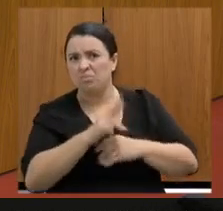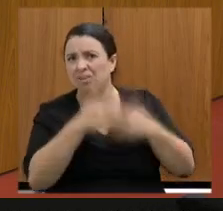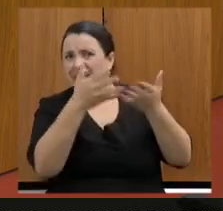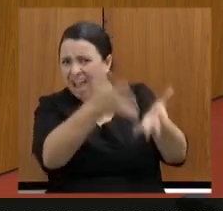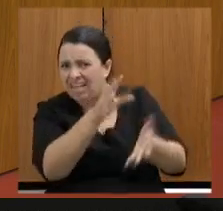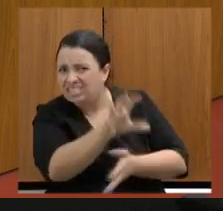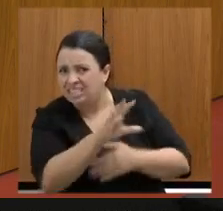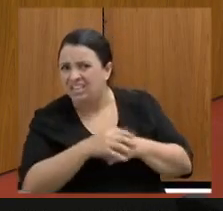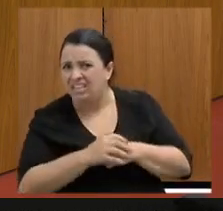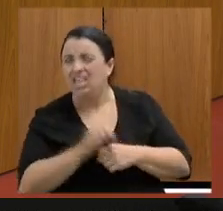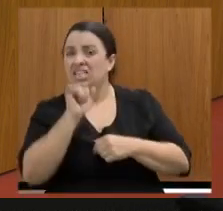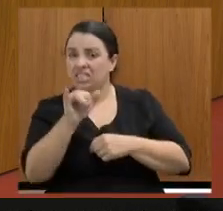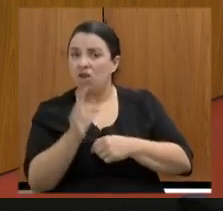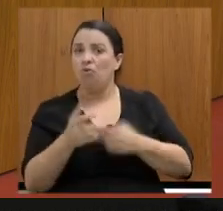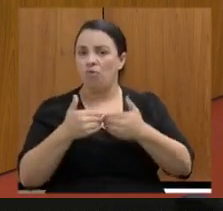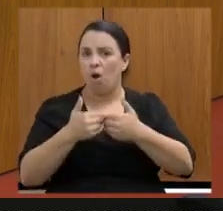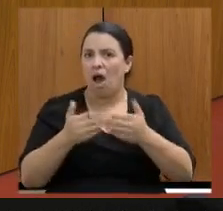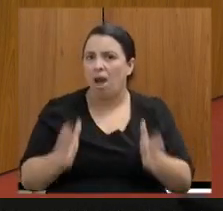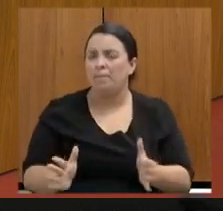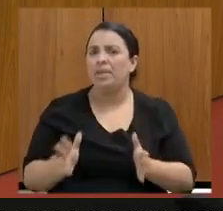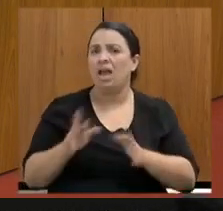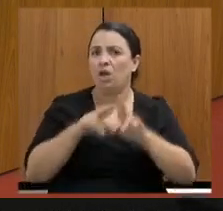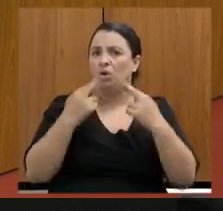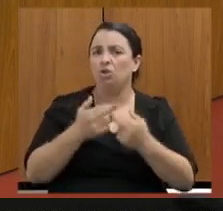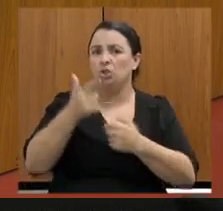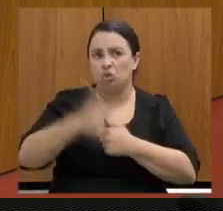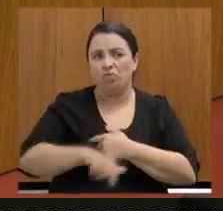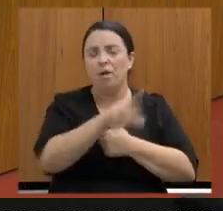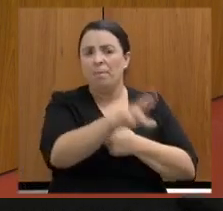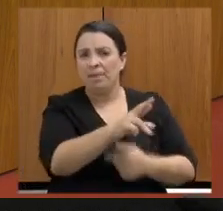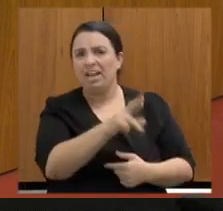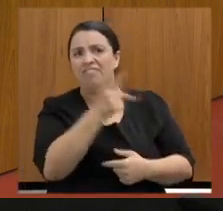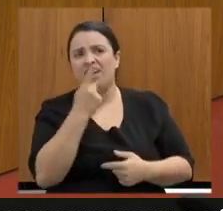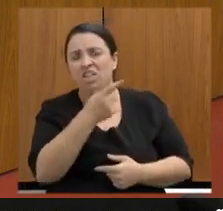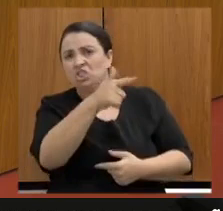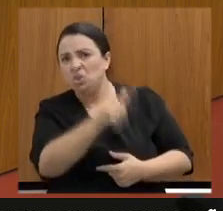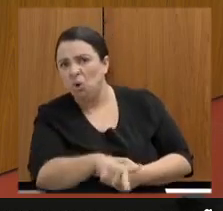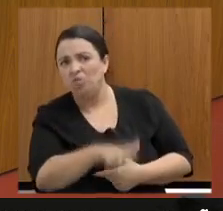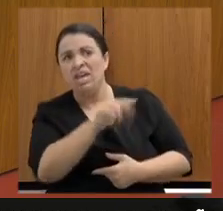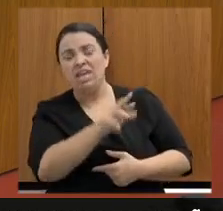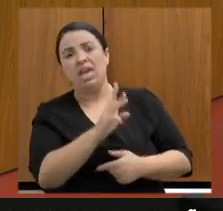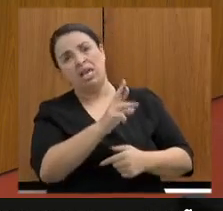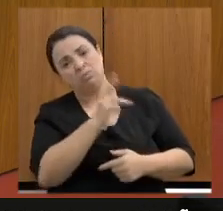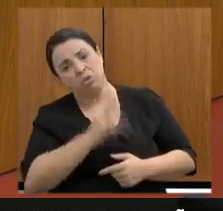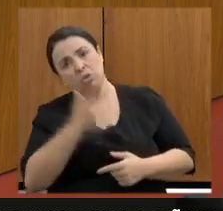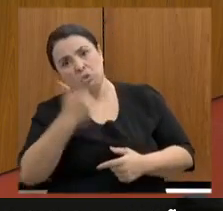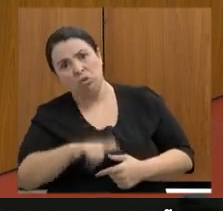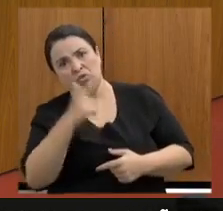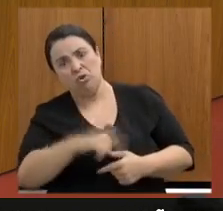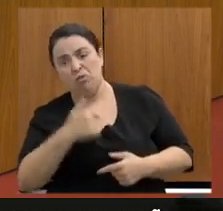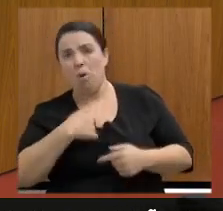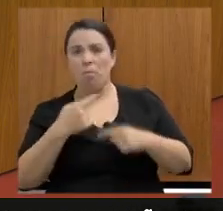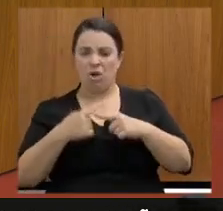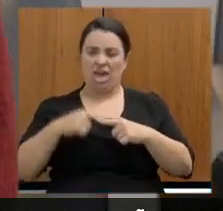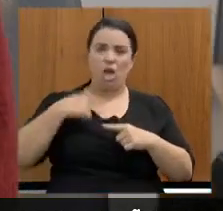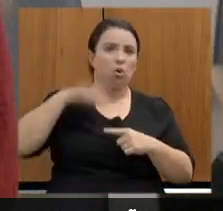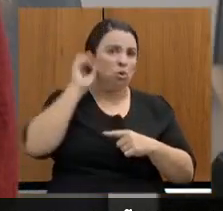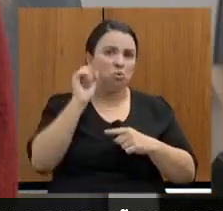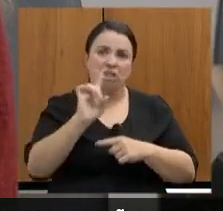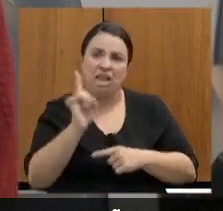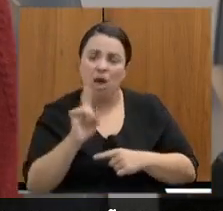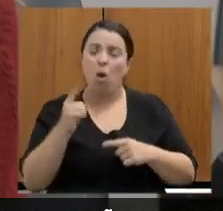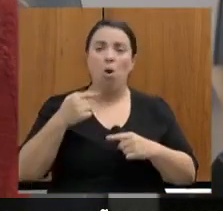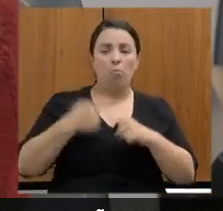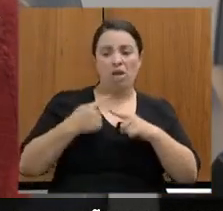se a retomada dos trabalhos foi para dizer isso, que ela está respondendo de novo as mesmas coisas, porque eu não escutei direito, porque eu não estou calmo o